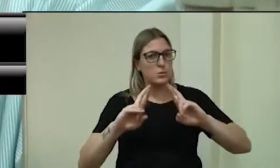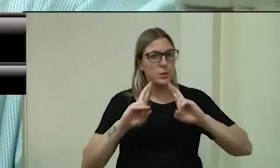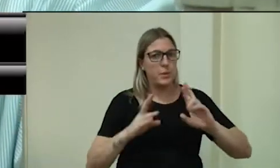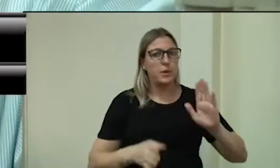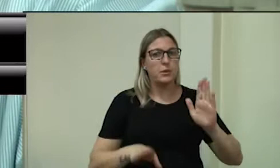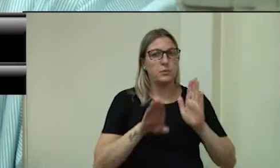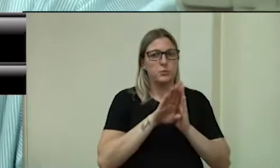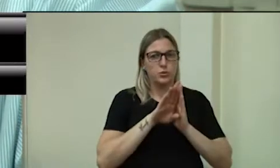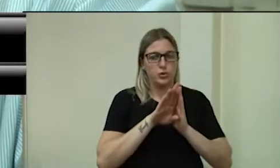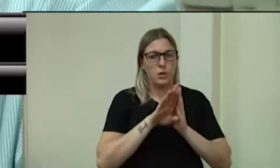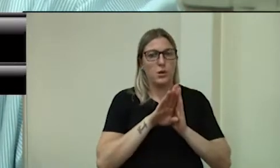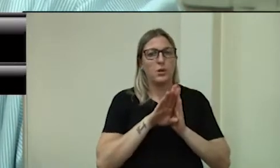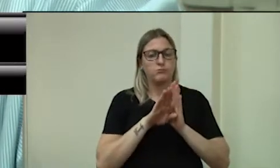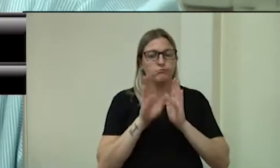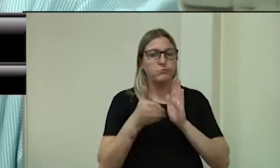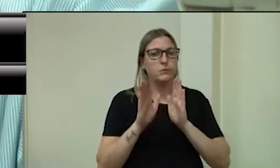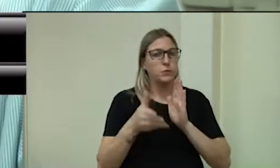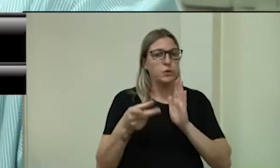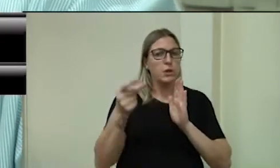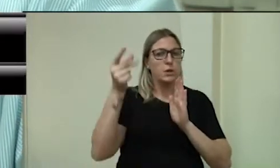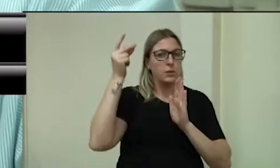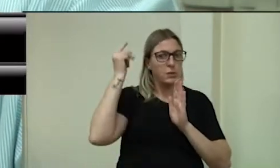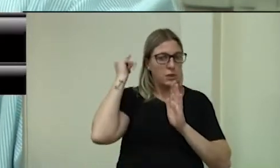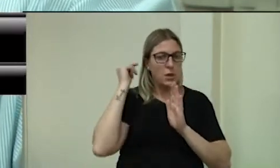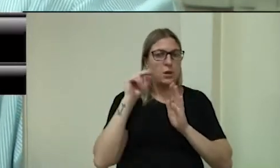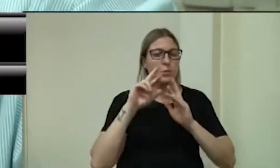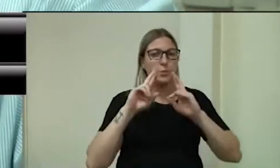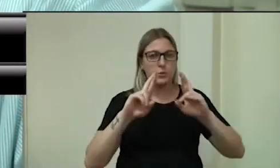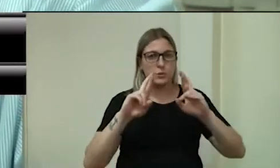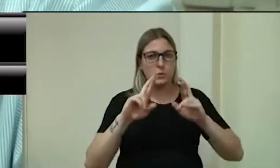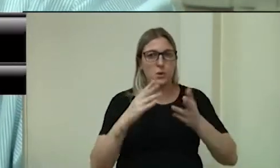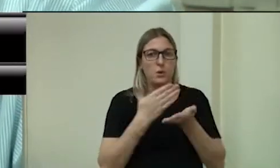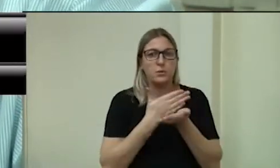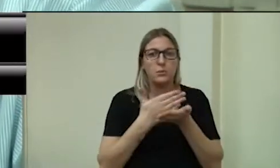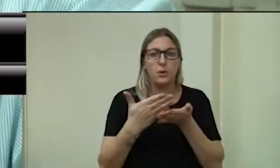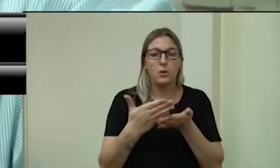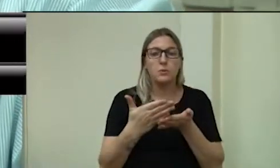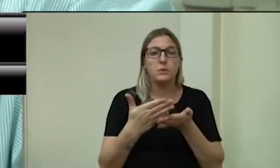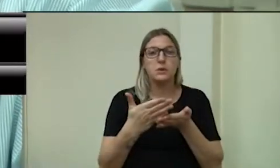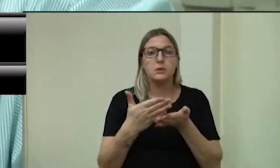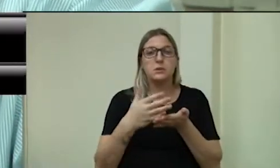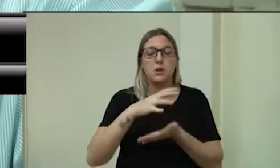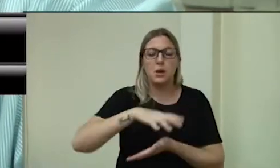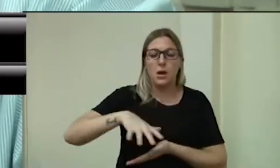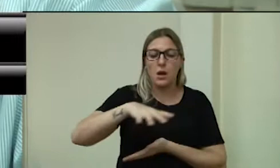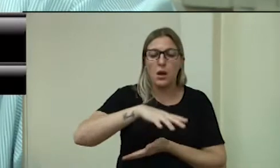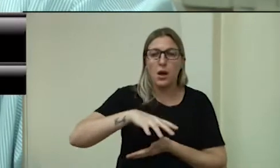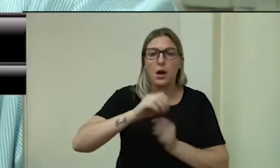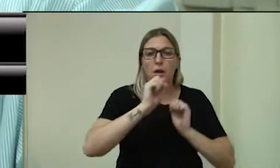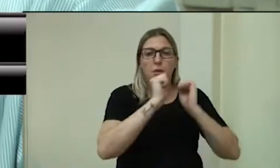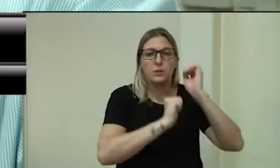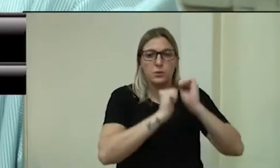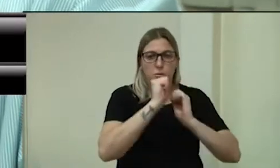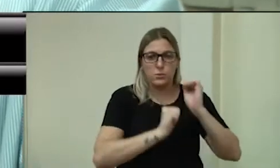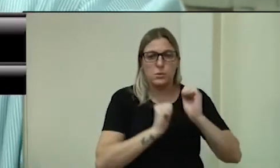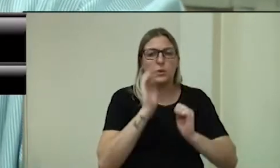isso é uma espera incansável para começar aquela área industrial que está lá há seis anos.